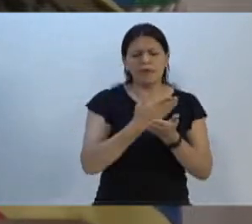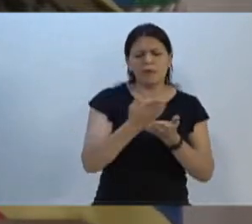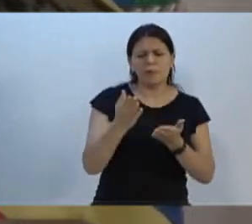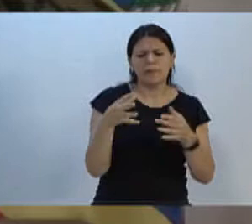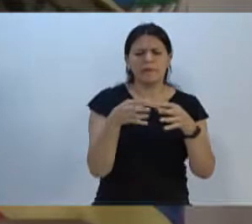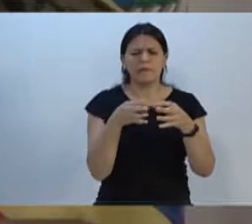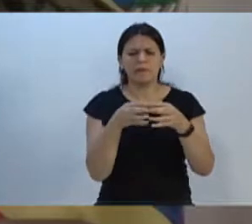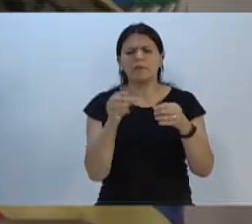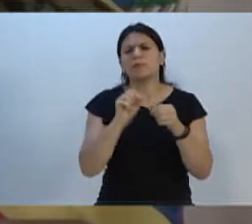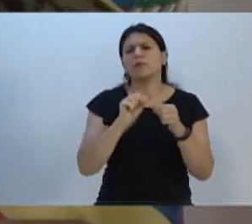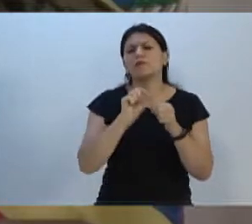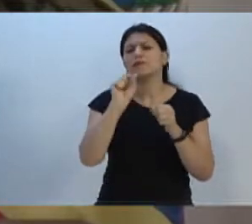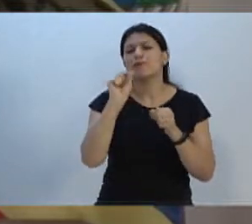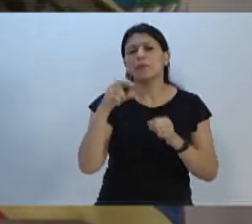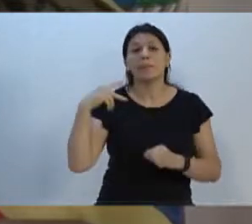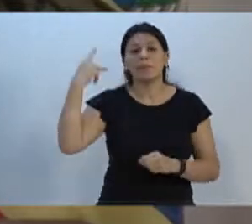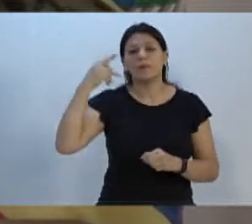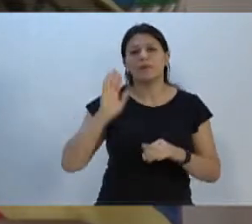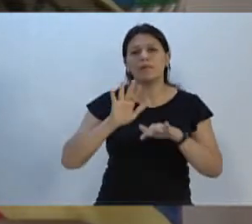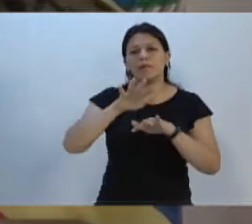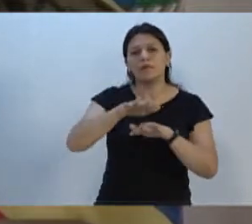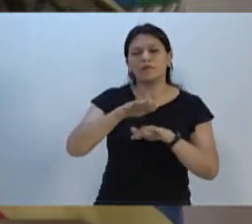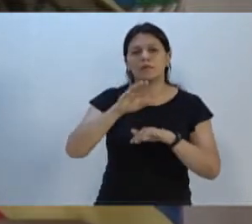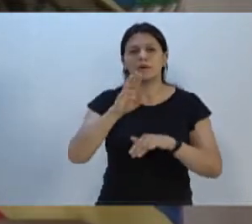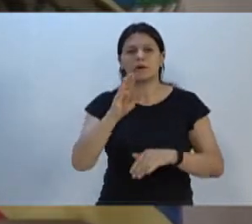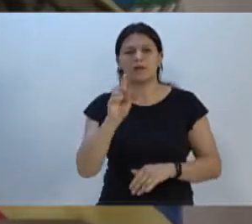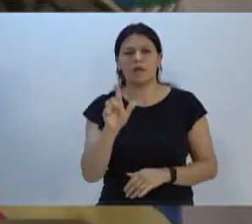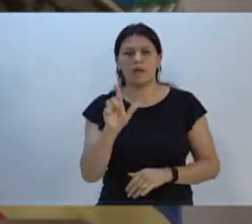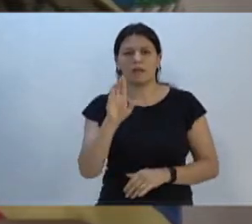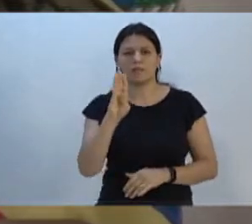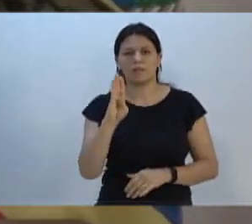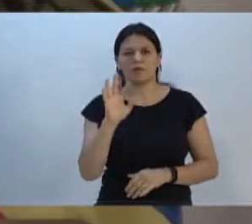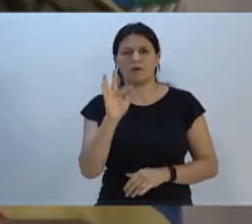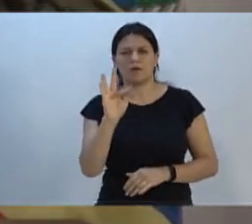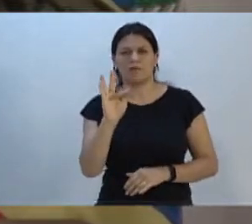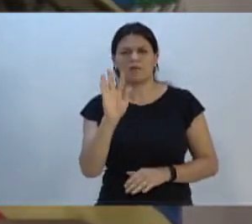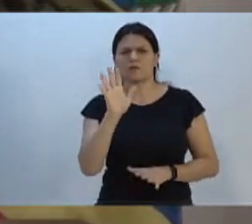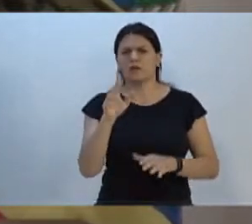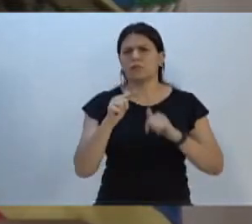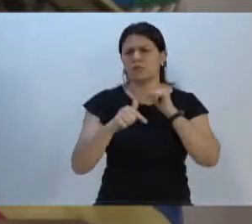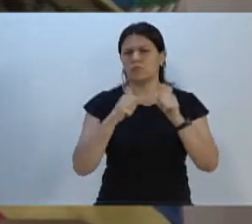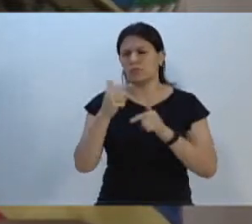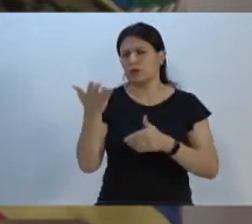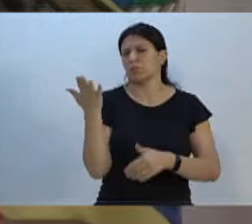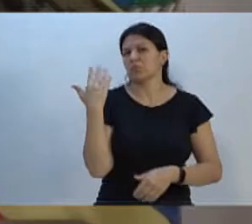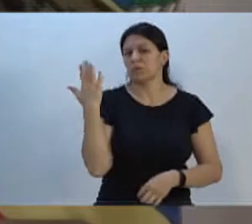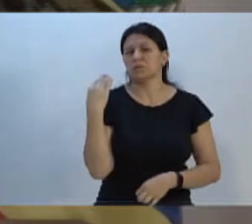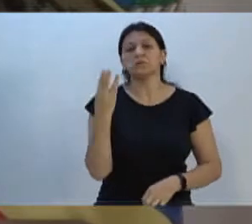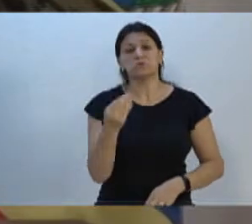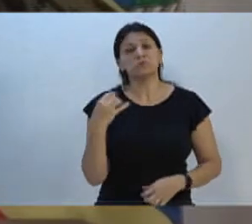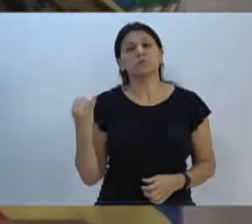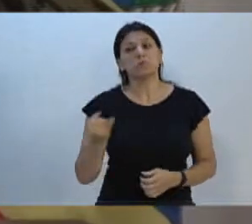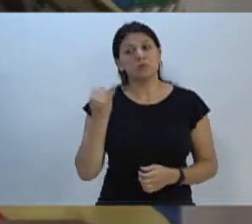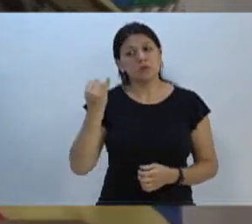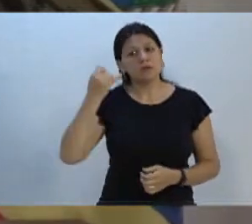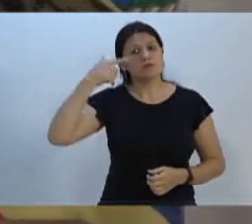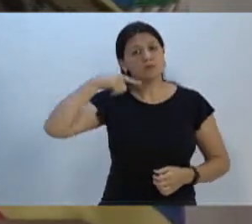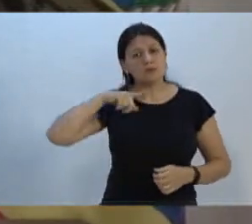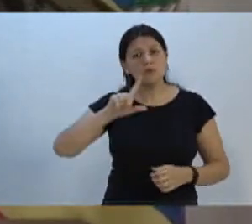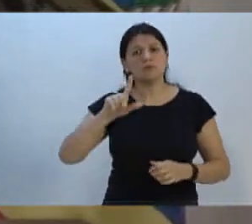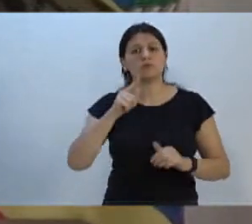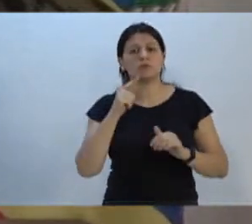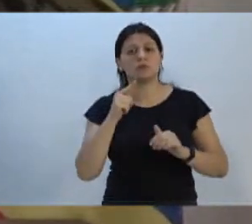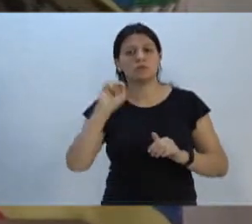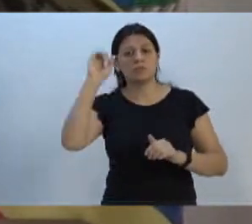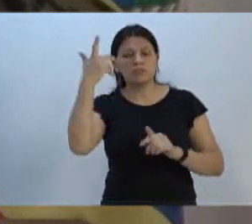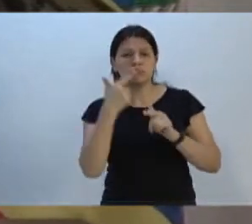politicagem em cima da LBF. A LBF tem feito um trabalho, no passado foi dificuldade muito grande para a gente conseguir sanar esses problemas.